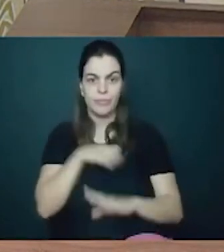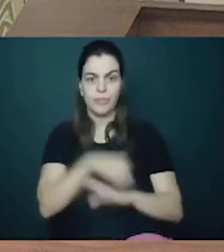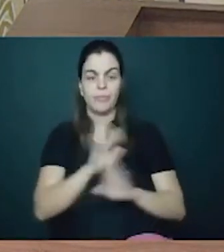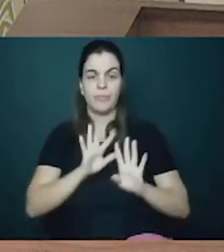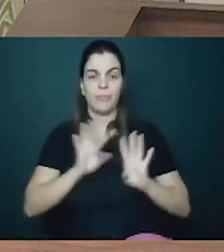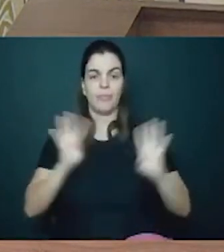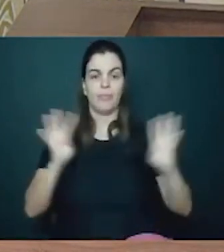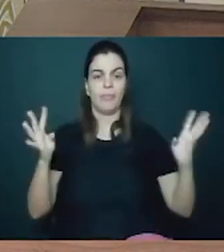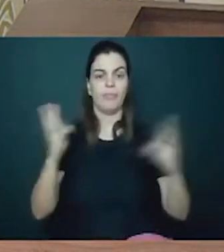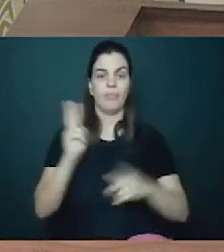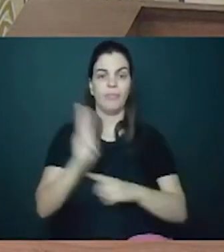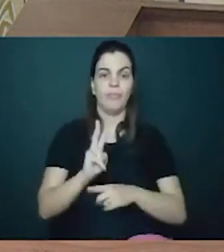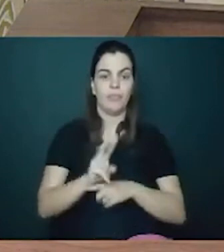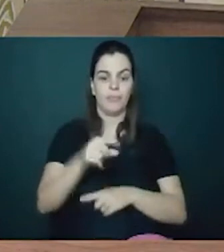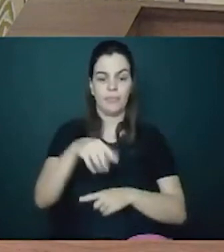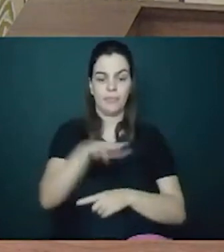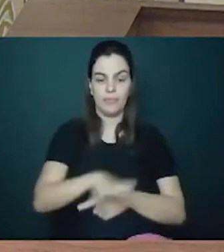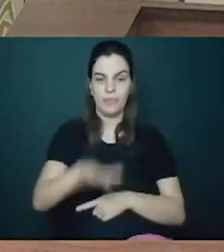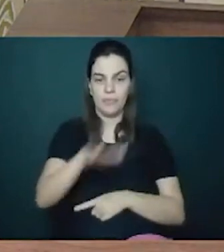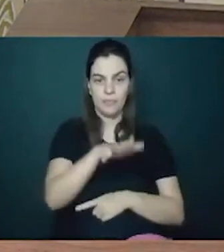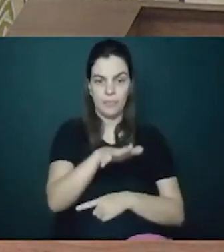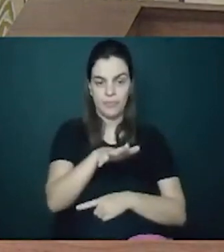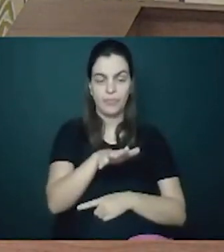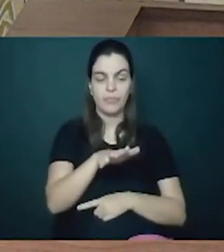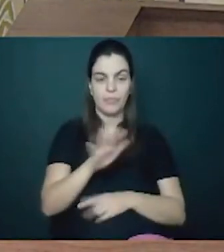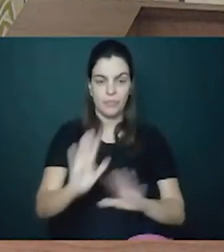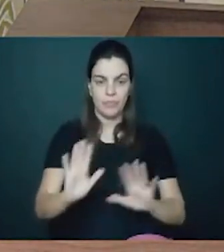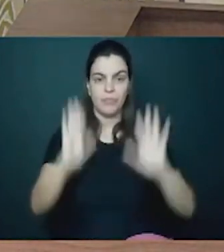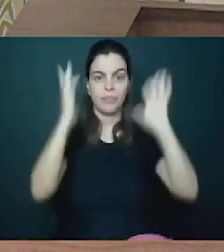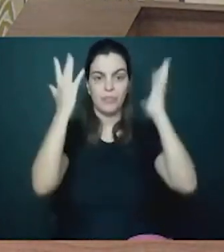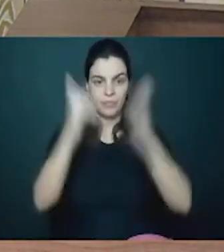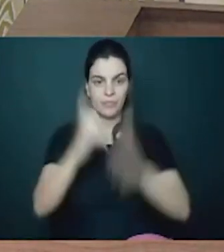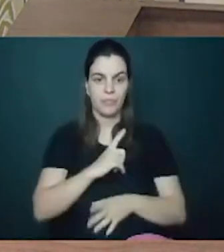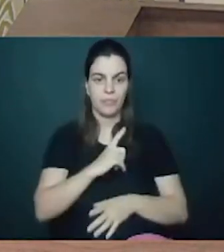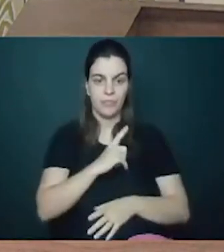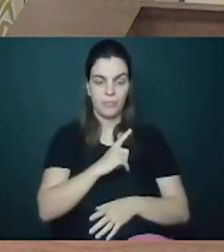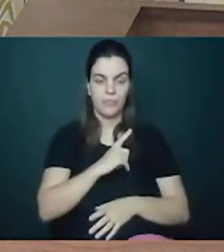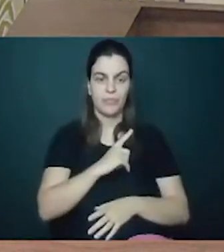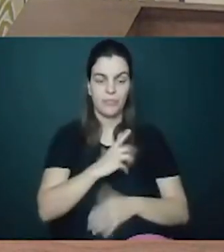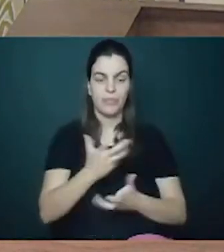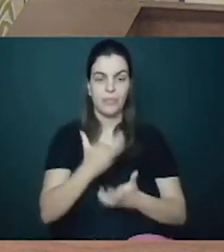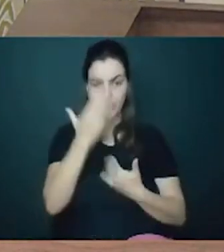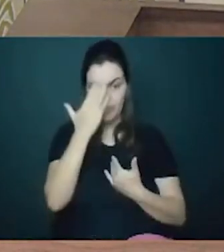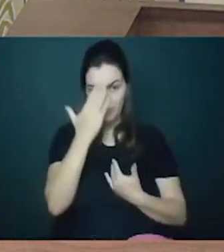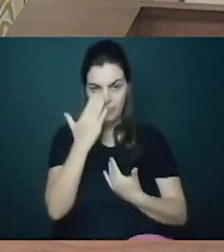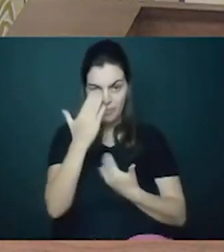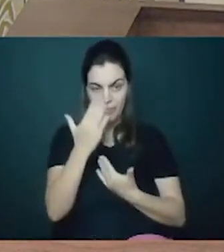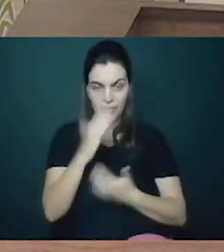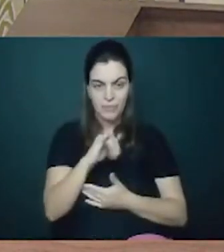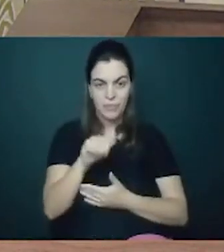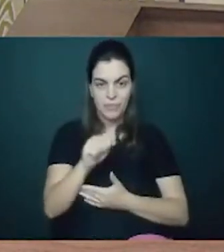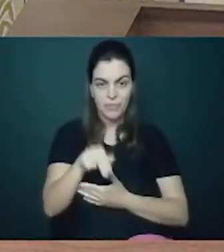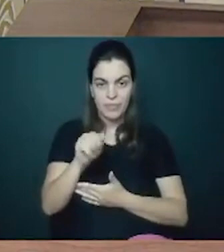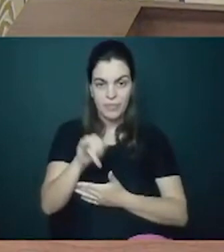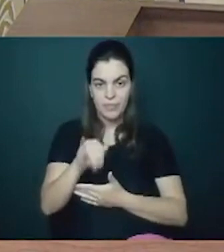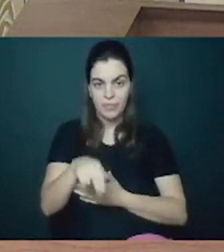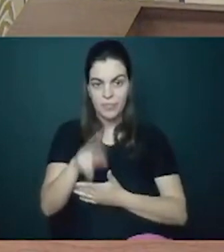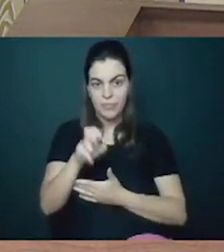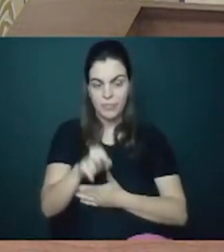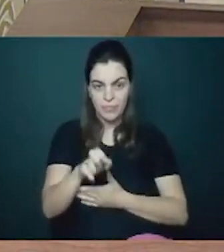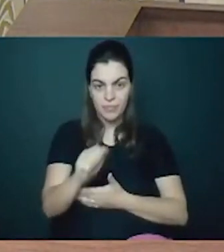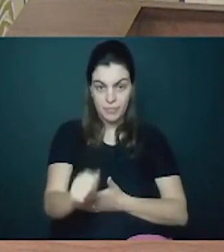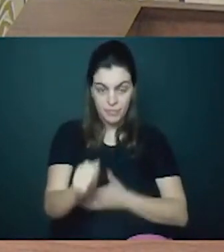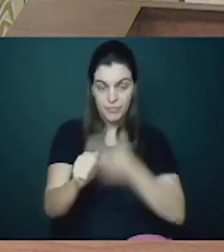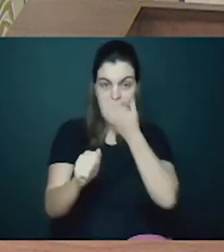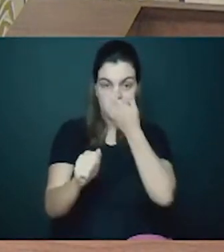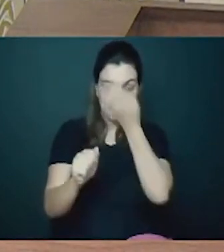Por fim, eu preciso fazer aqui uma relação de agradecimentos. Agradecer a Janaína Lopes e toda a equipe da administração da Regional